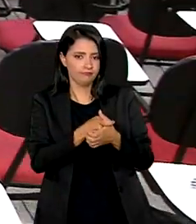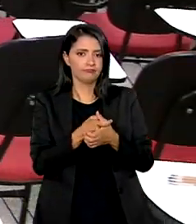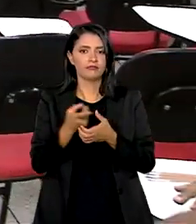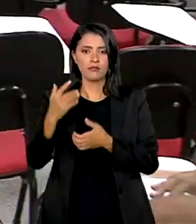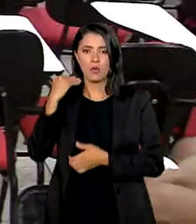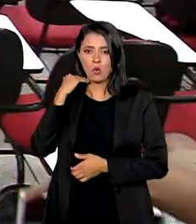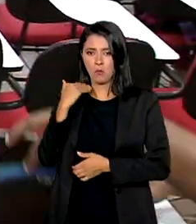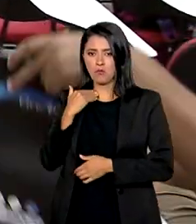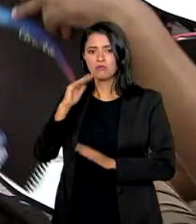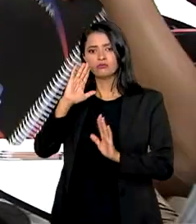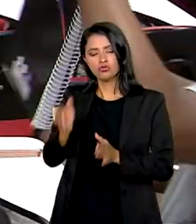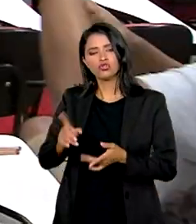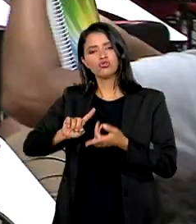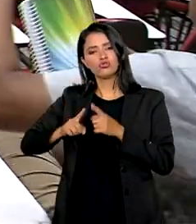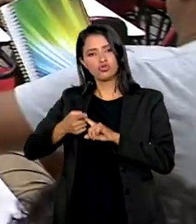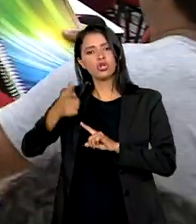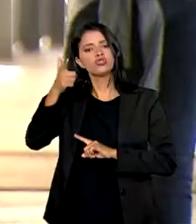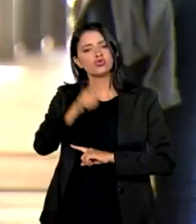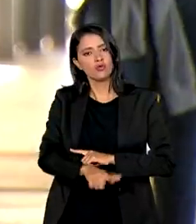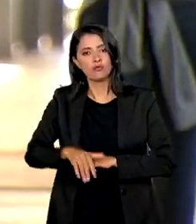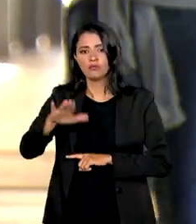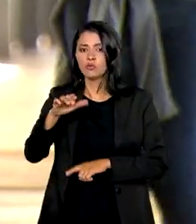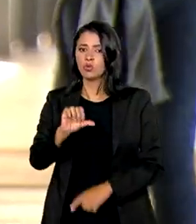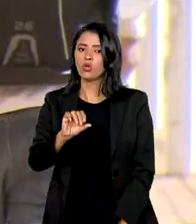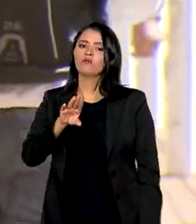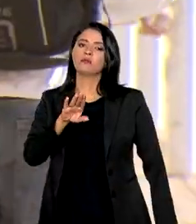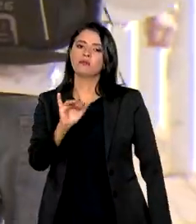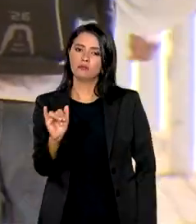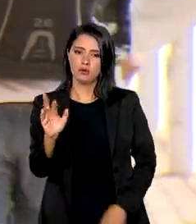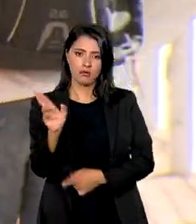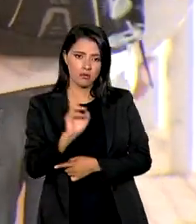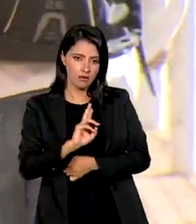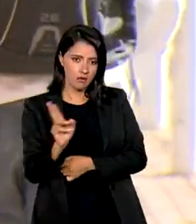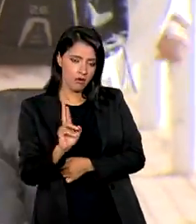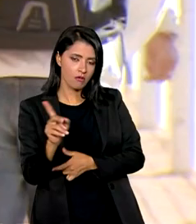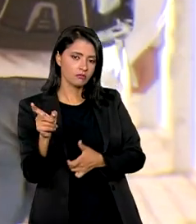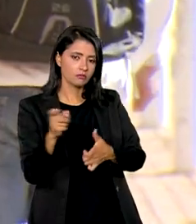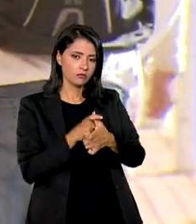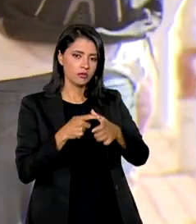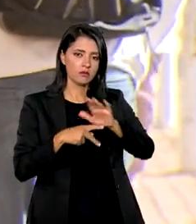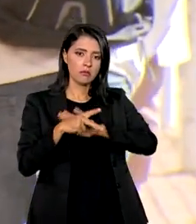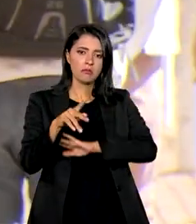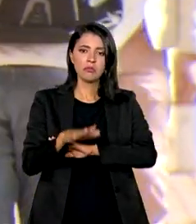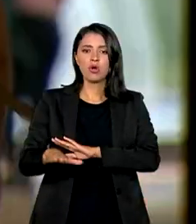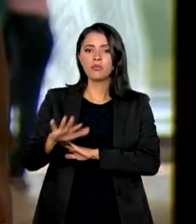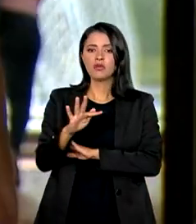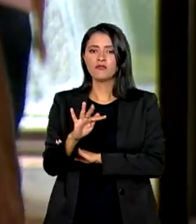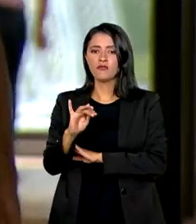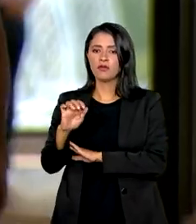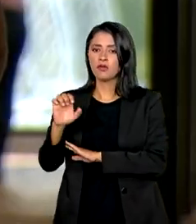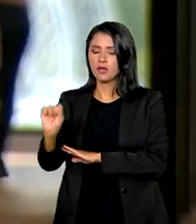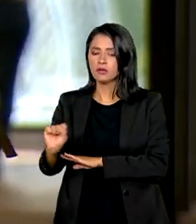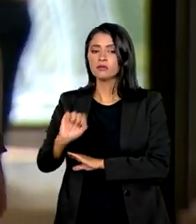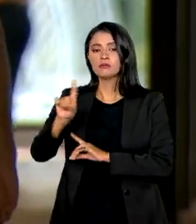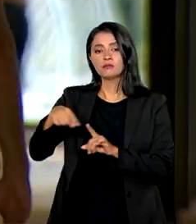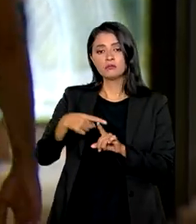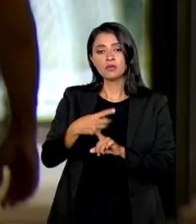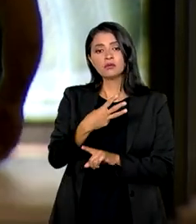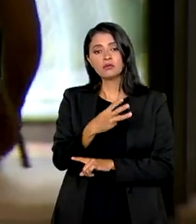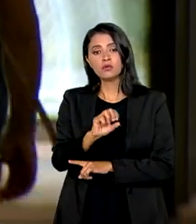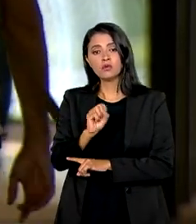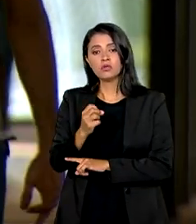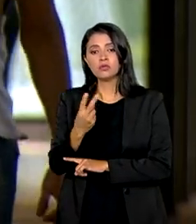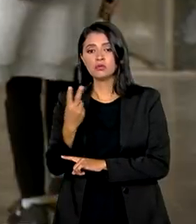já renegociaram mais de 9 bilhões de reais em dívidas do Fies. E 382